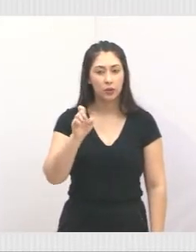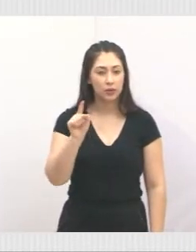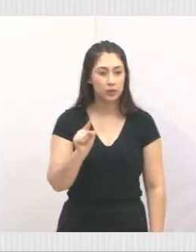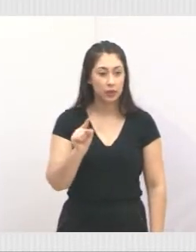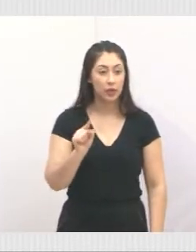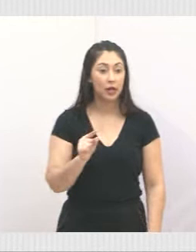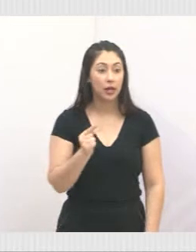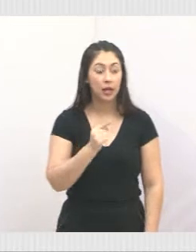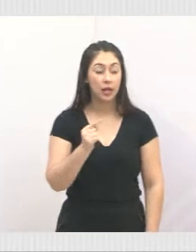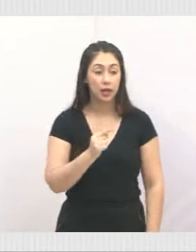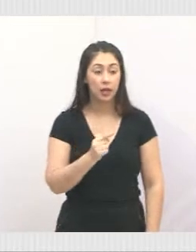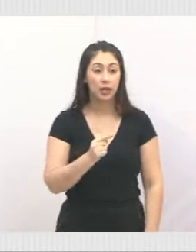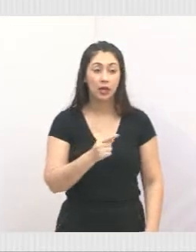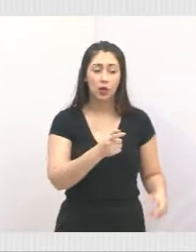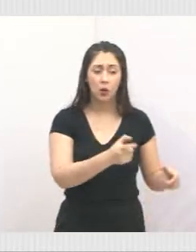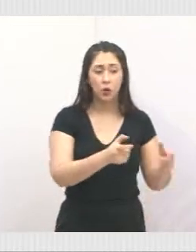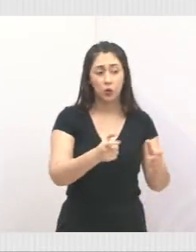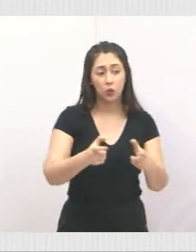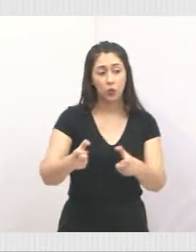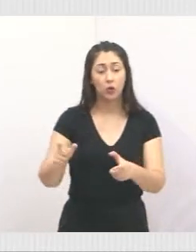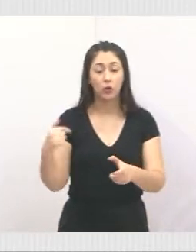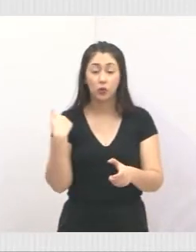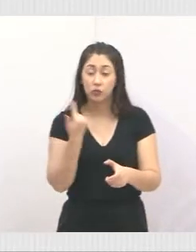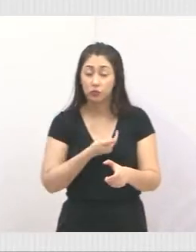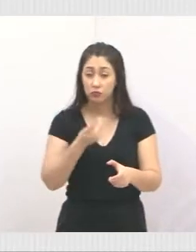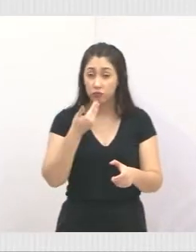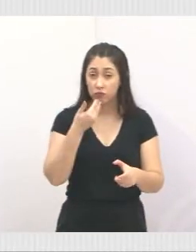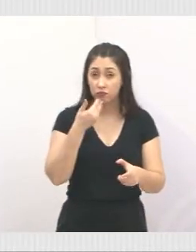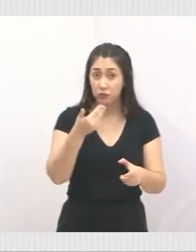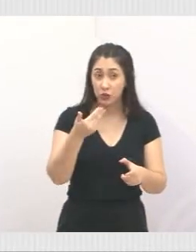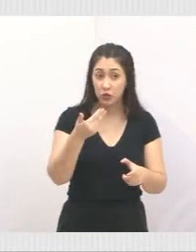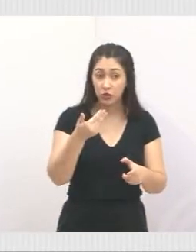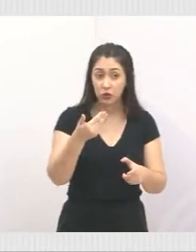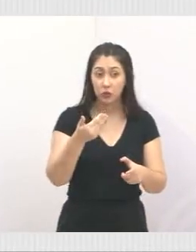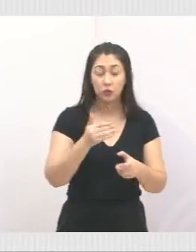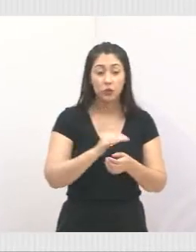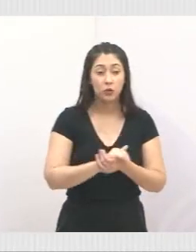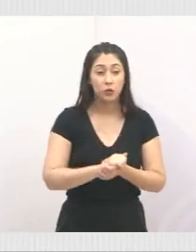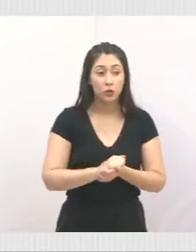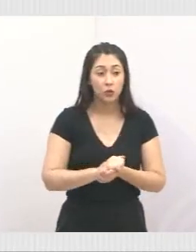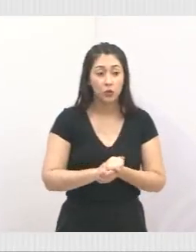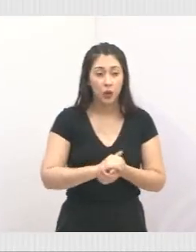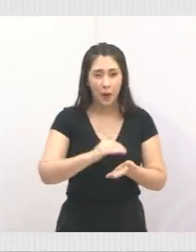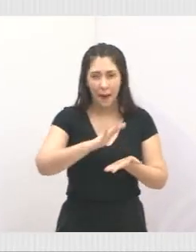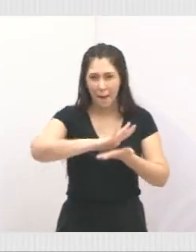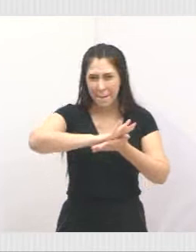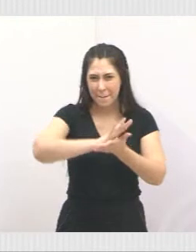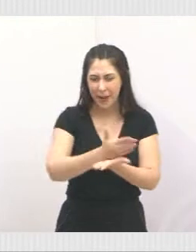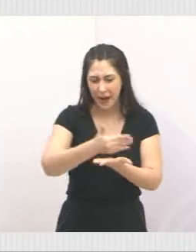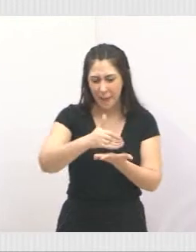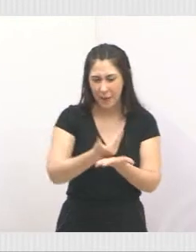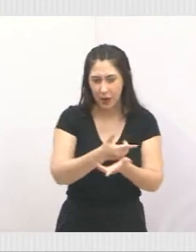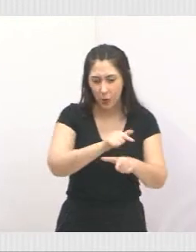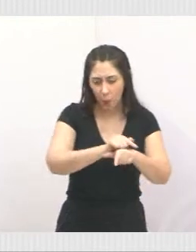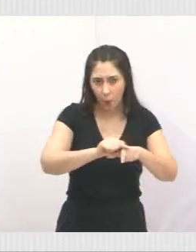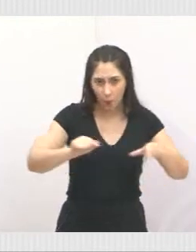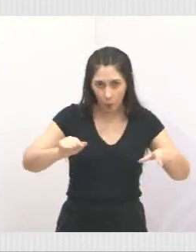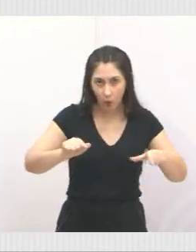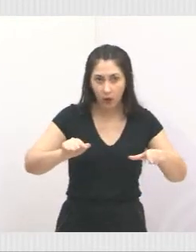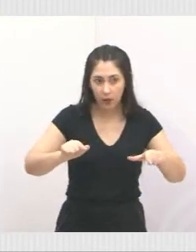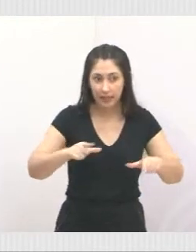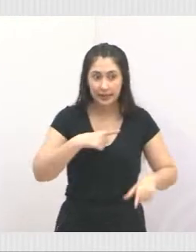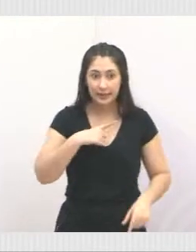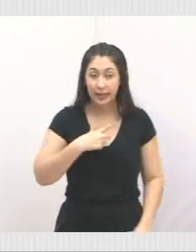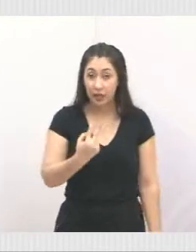pontos da rua que nós estamos solicitando que seja feito o tapa-buraco, tá? Então, são dois